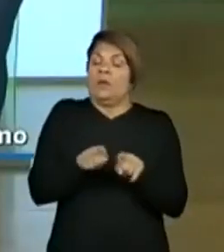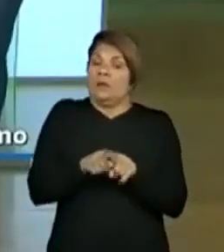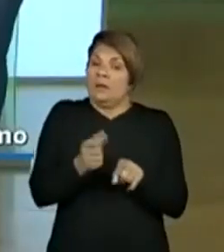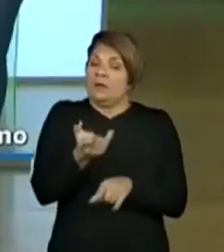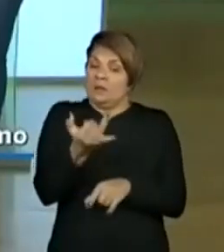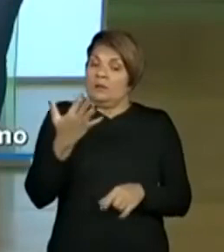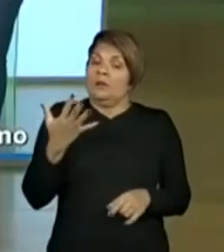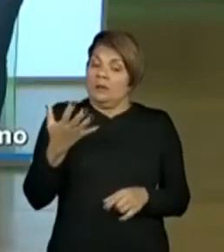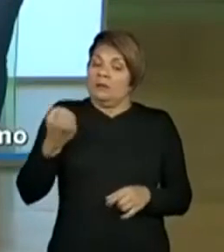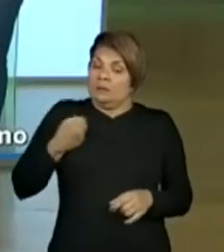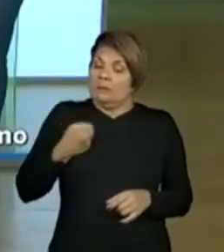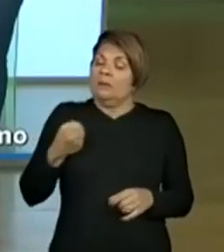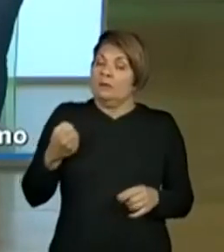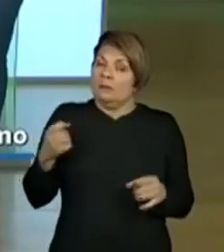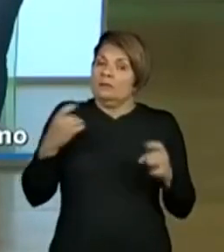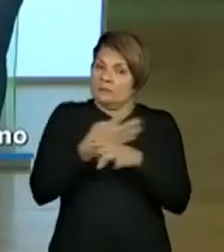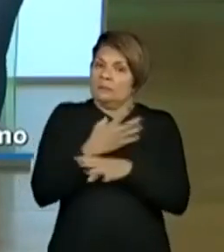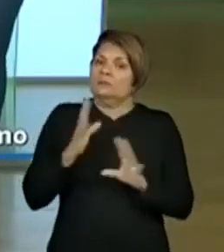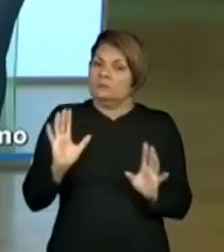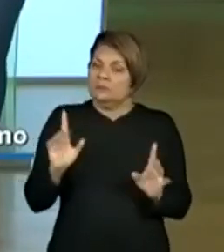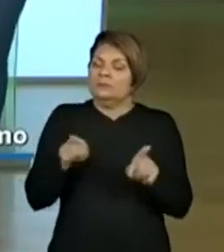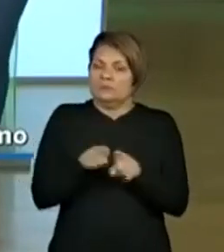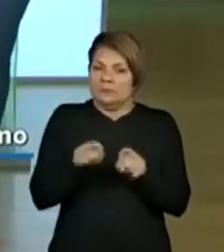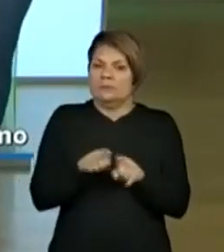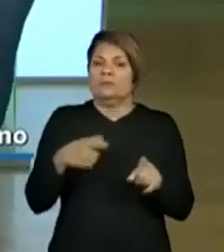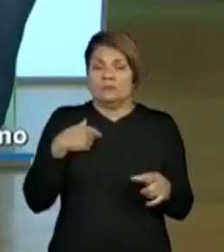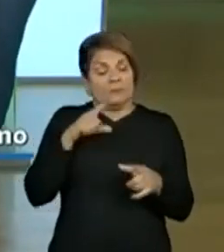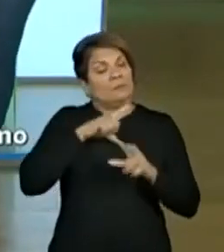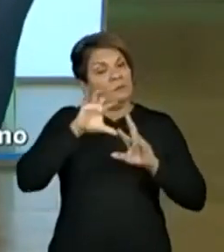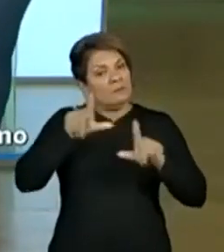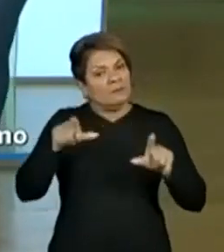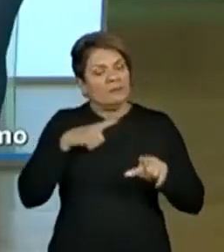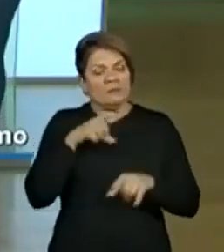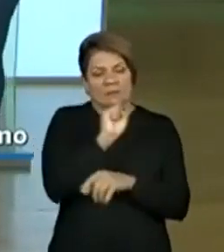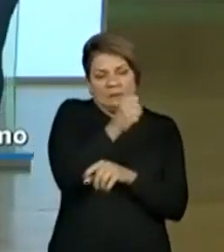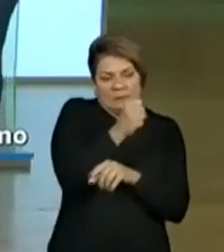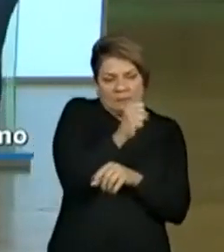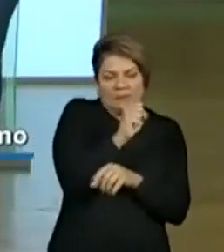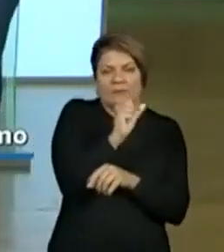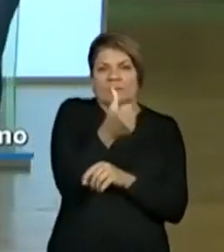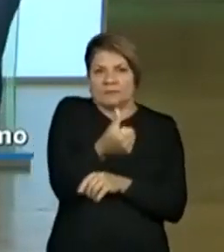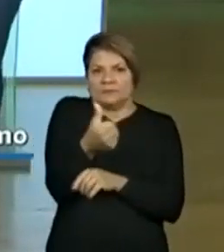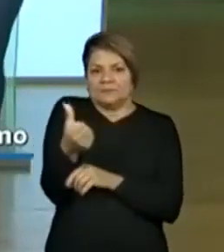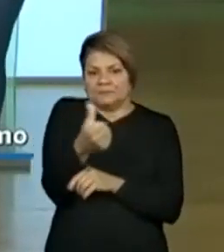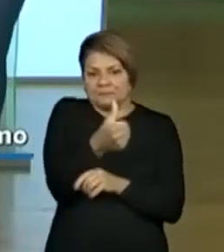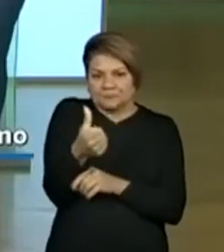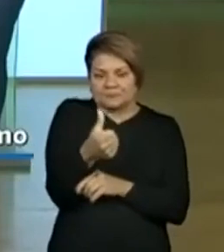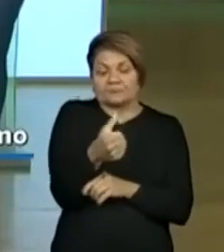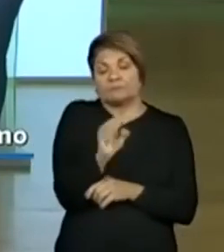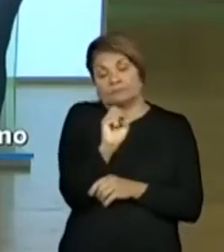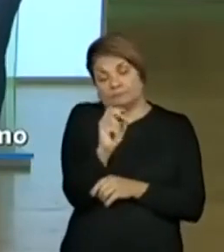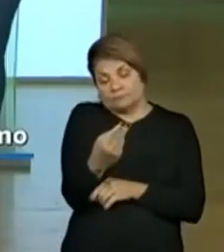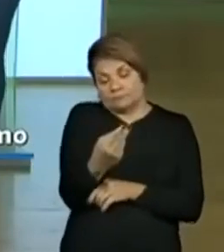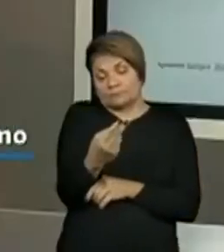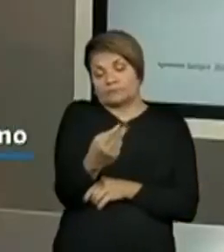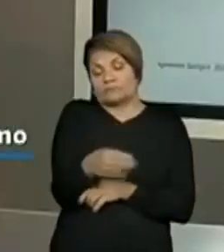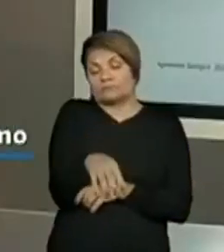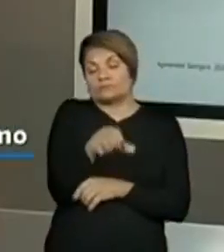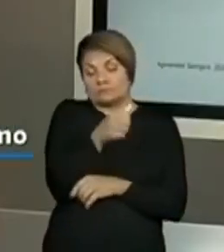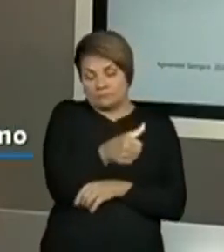também, Muda também o valor do número, né? Faz toda a diferença ter 866 reais ou